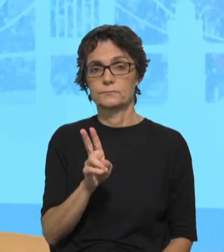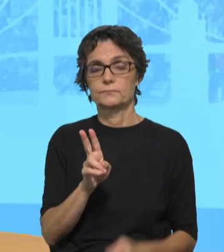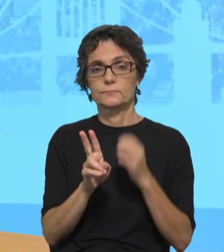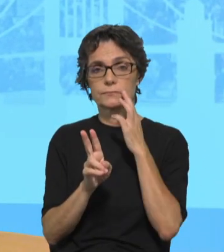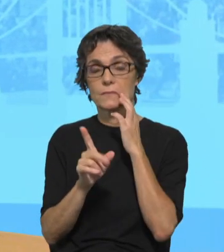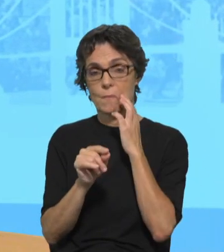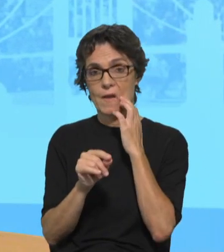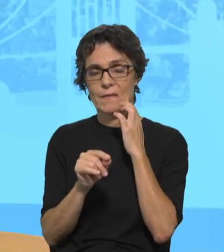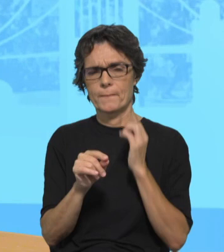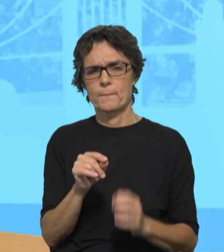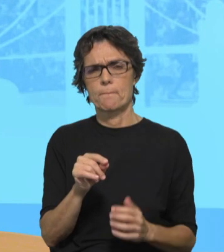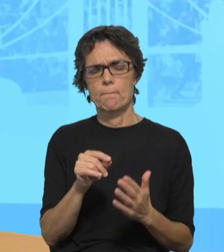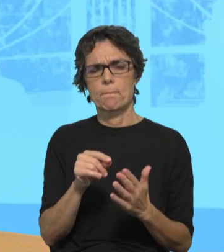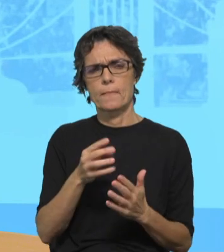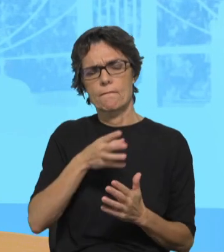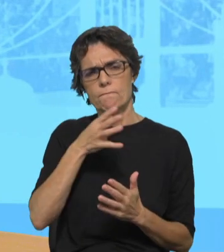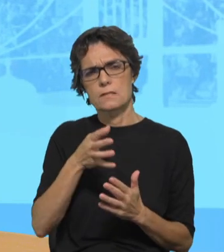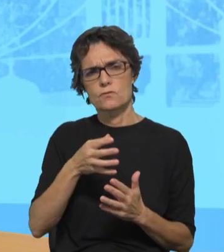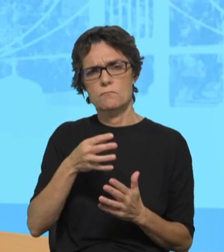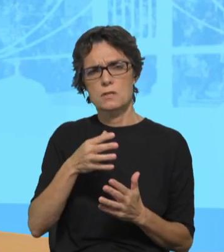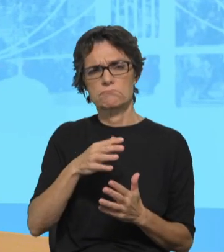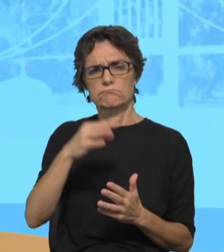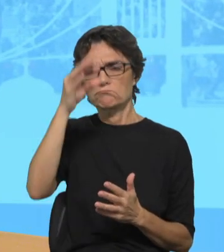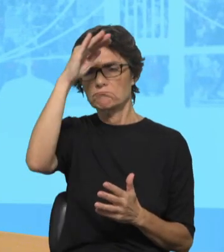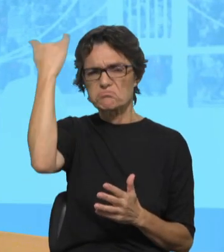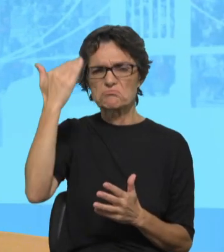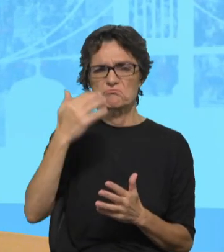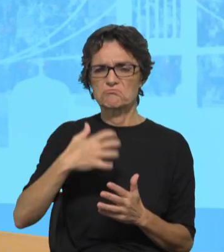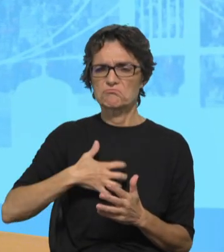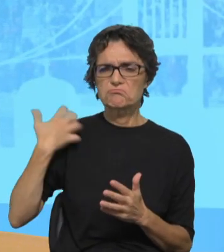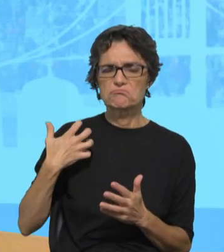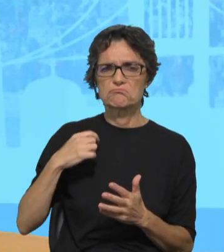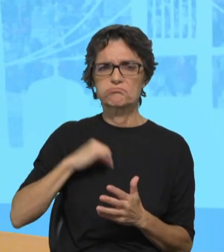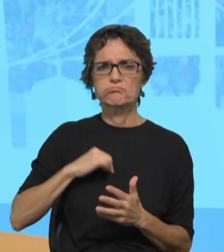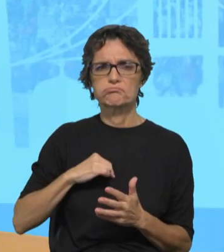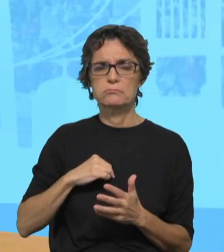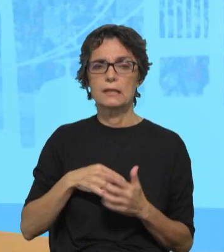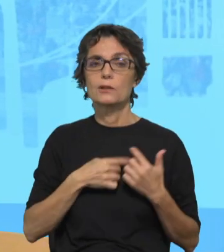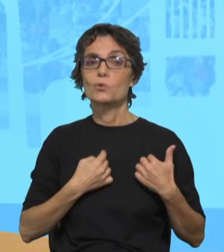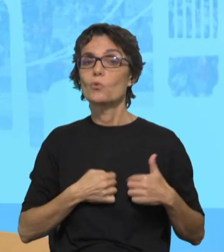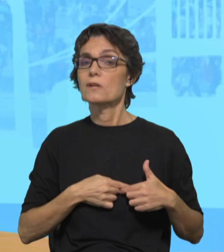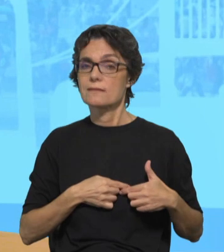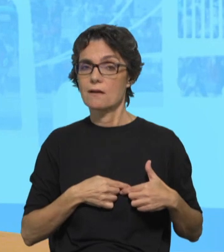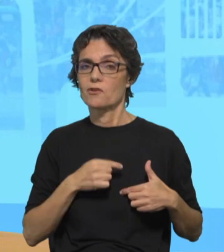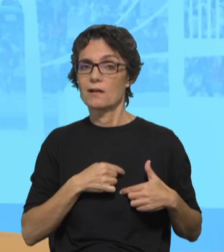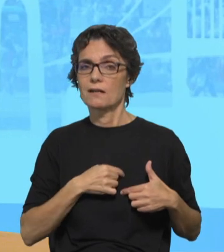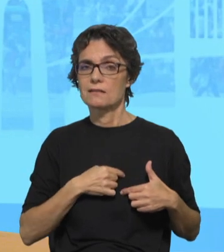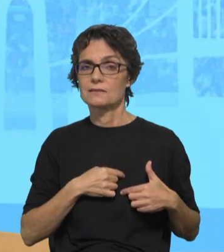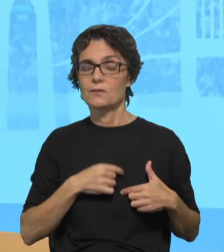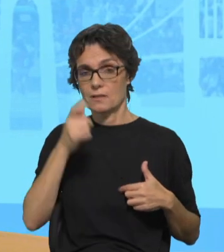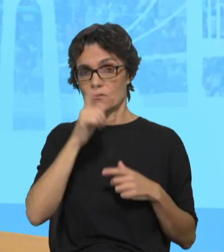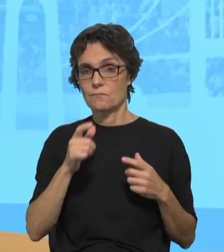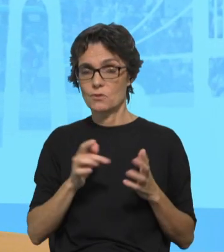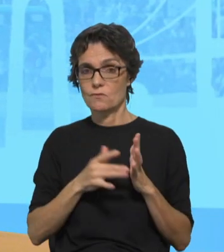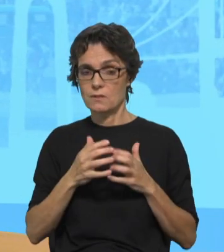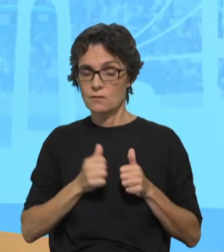que fala da ira, do rancor, como coisas que não deverão habitar o coração daquele que segue a Deus, do